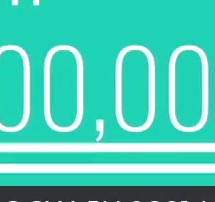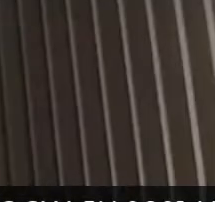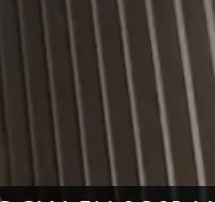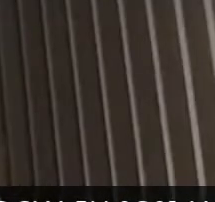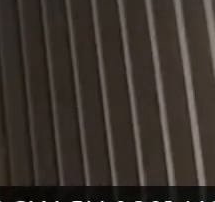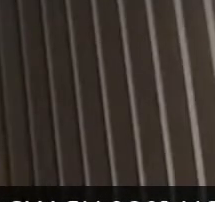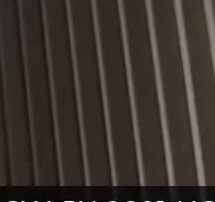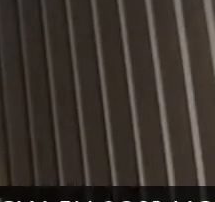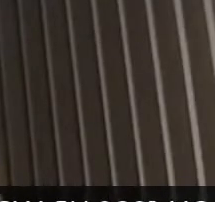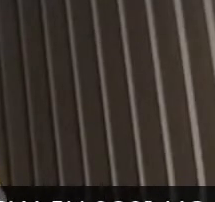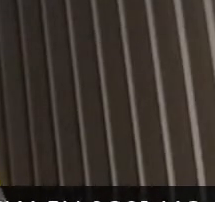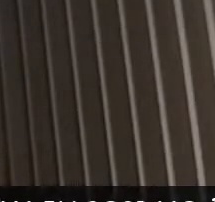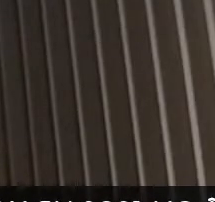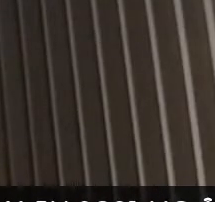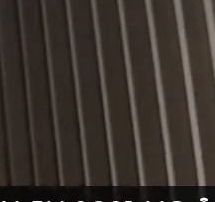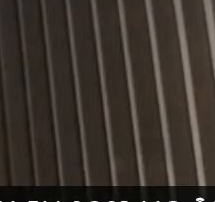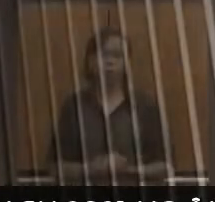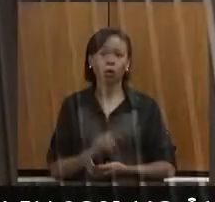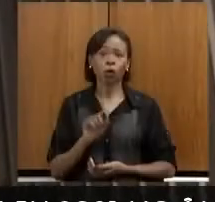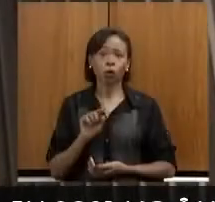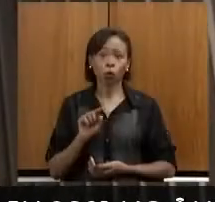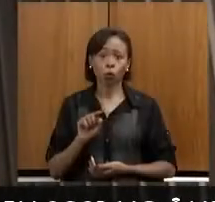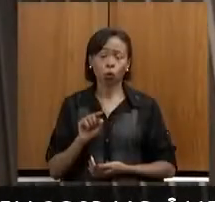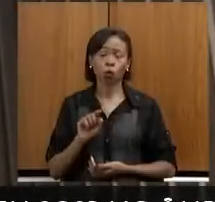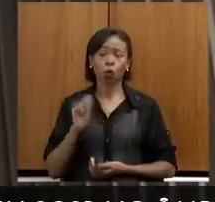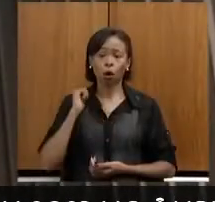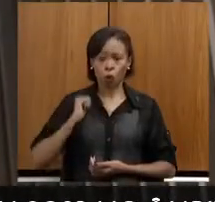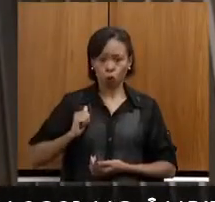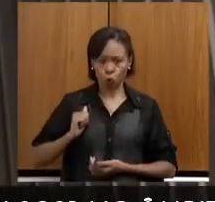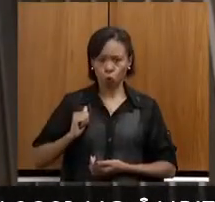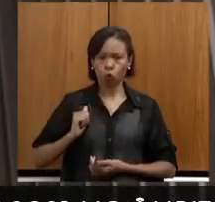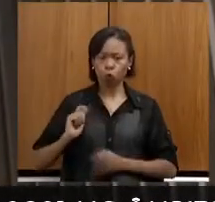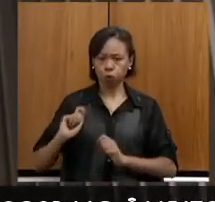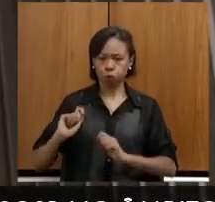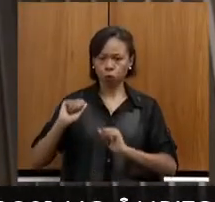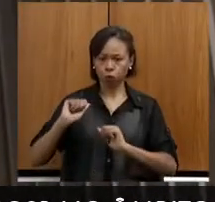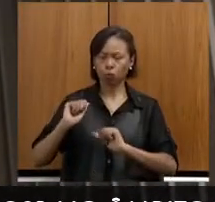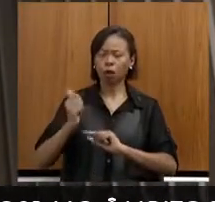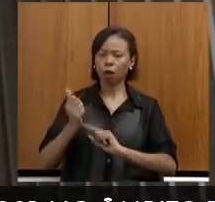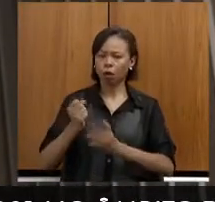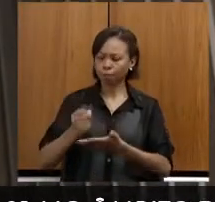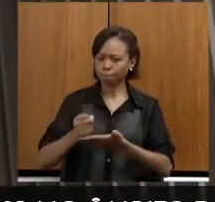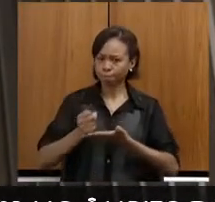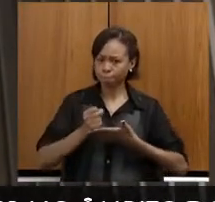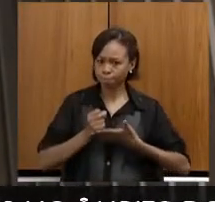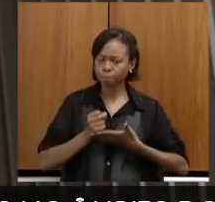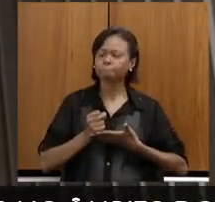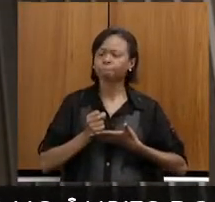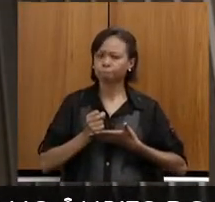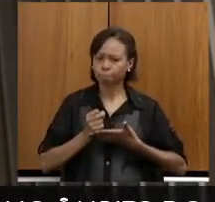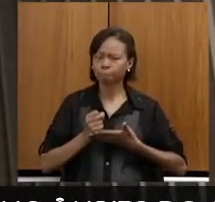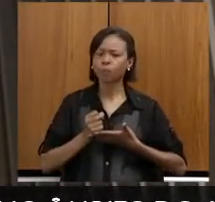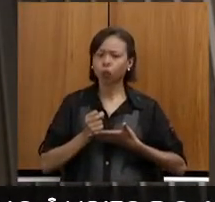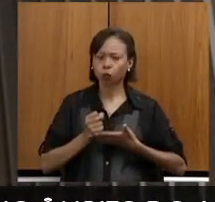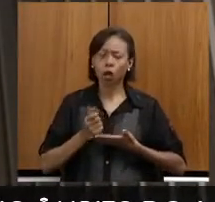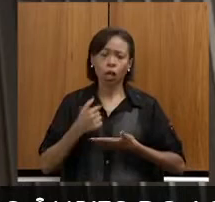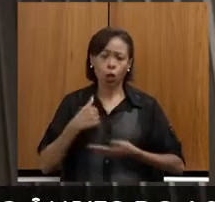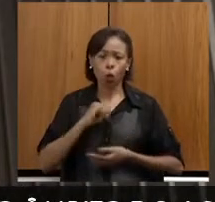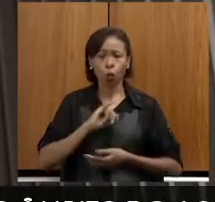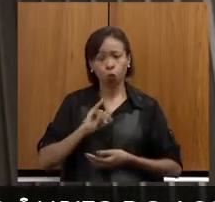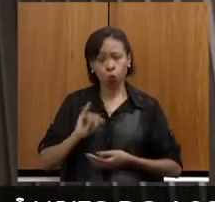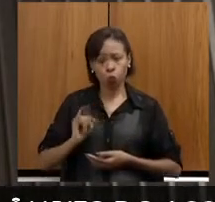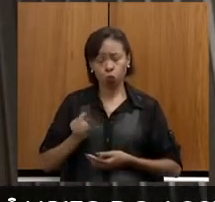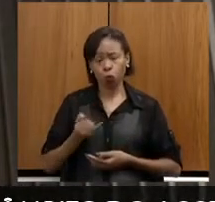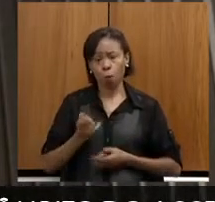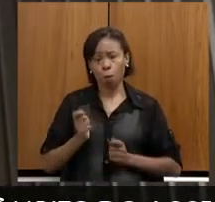Bom, a bolsa ela me auxilia muito, ela me dá a oportunidade de ir um pouco além do que o meu